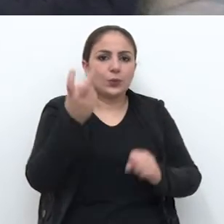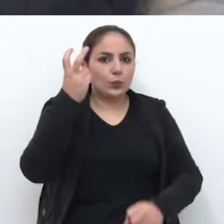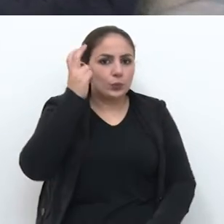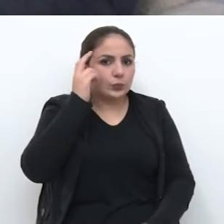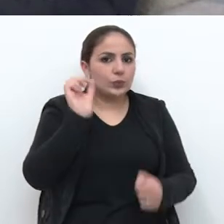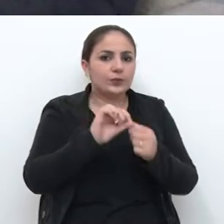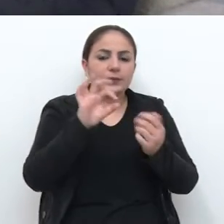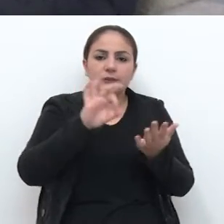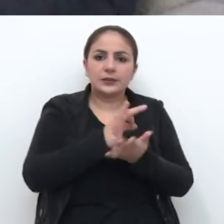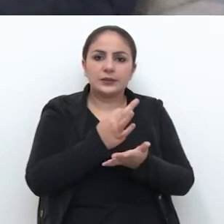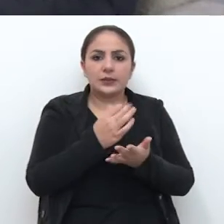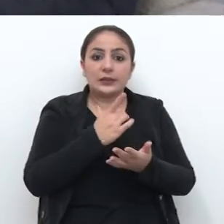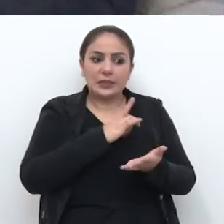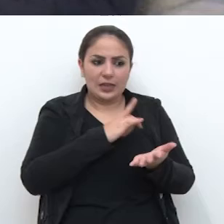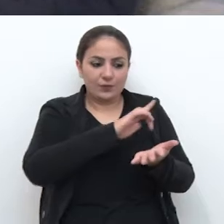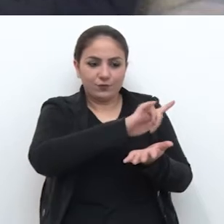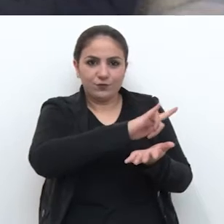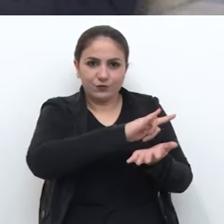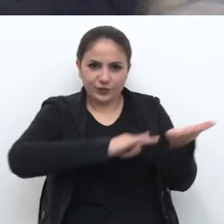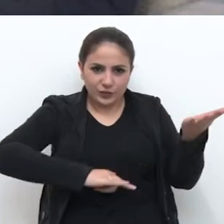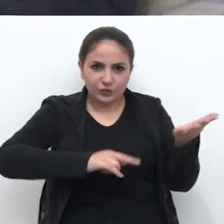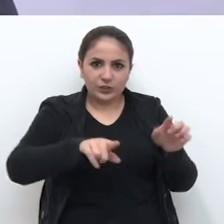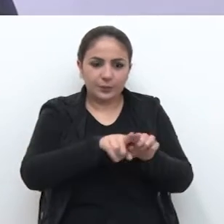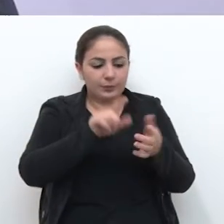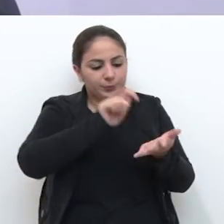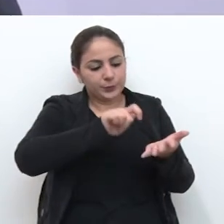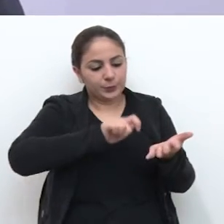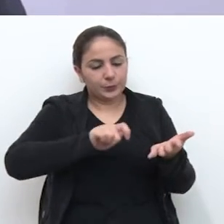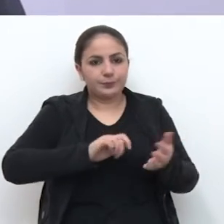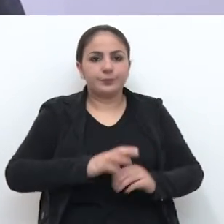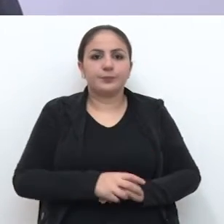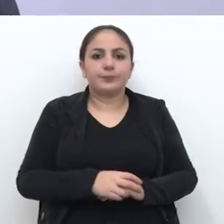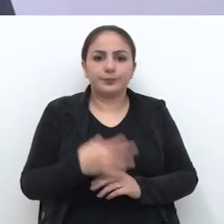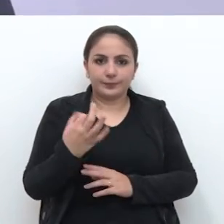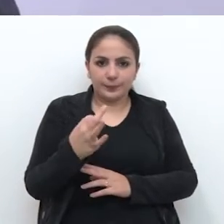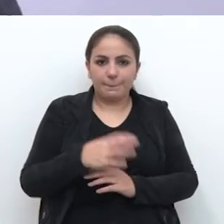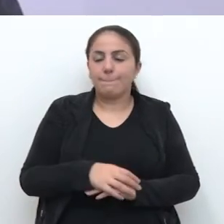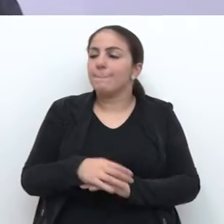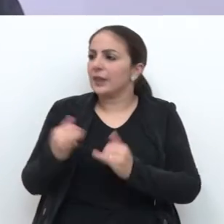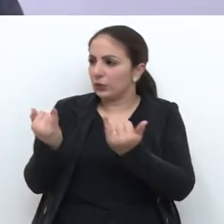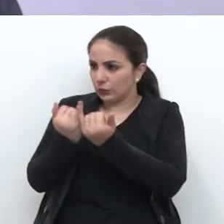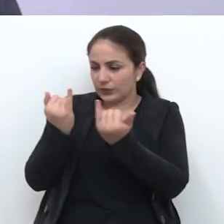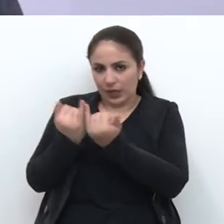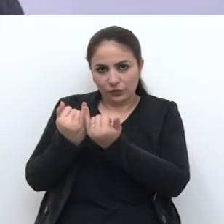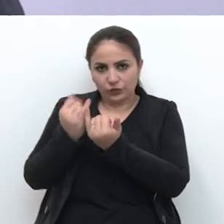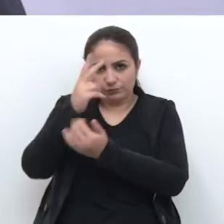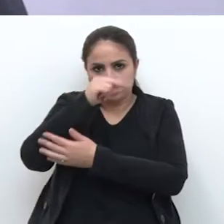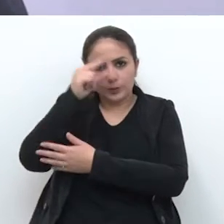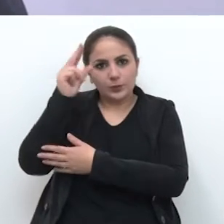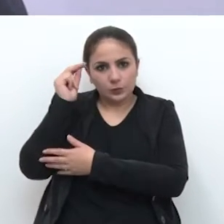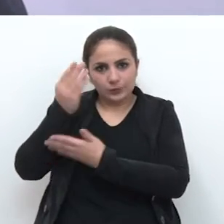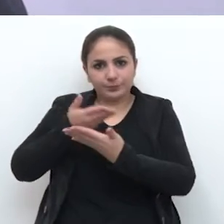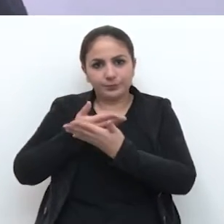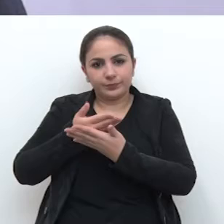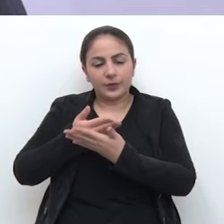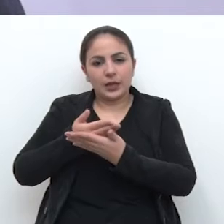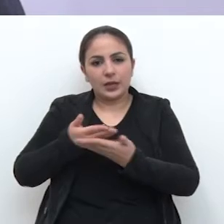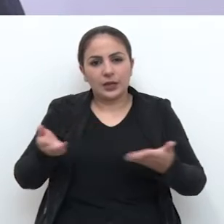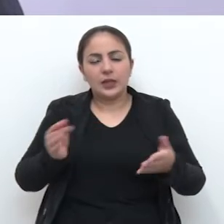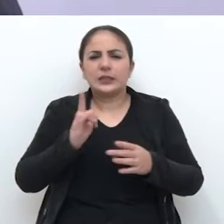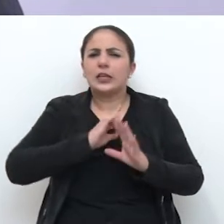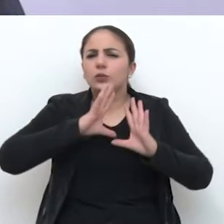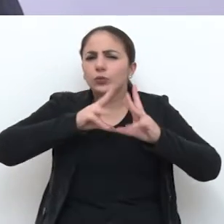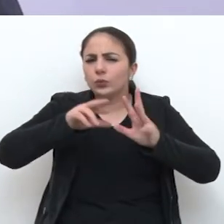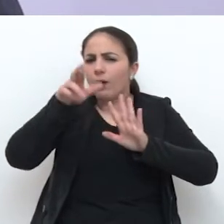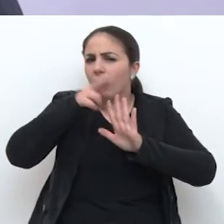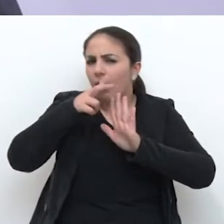de Cultura, fazer inscrição? Tem uma ficha também para preencher, né, secretário? Perfeito. No site da Prefeitura, há